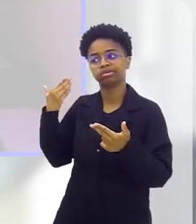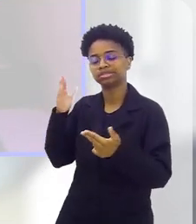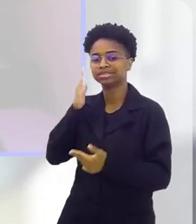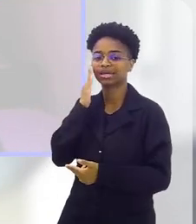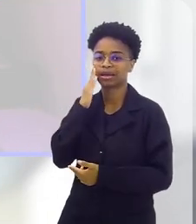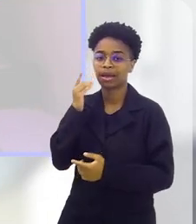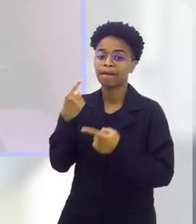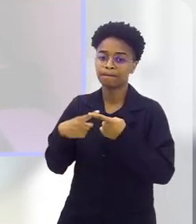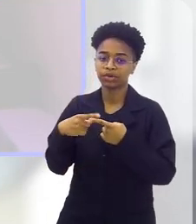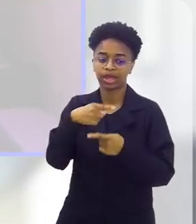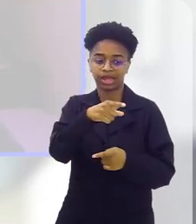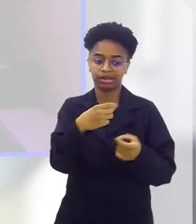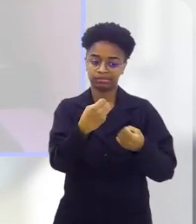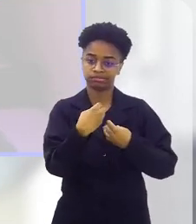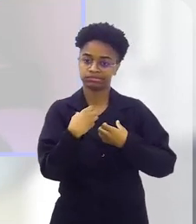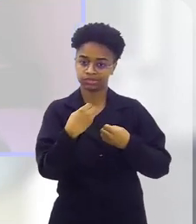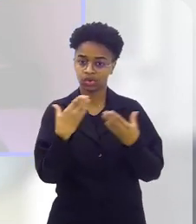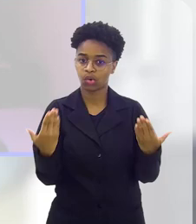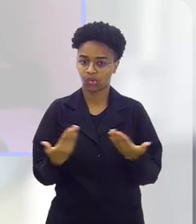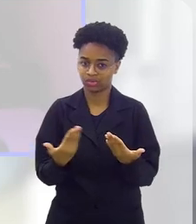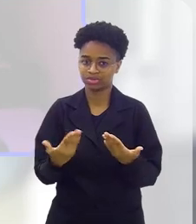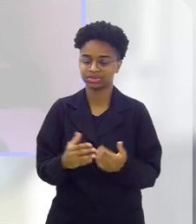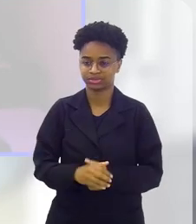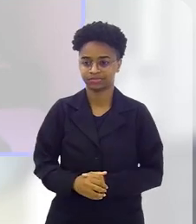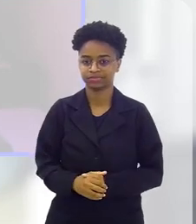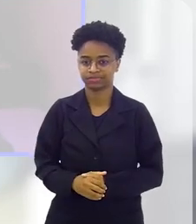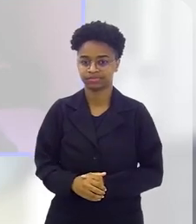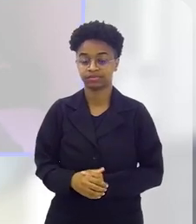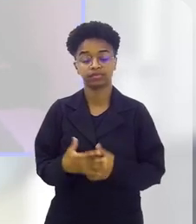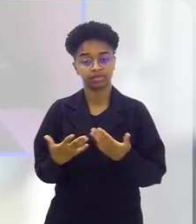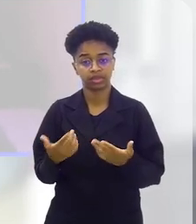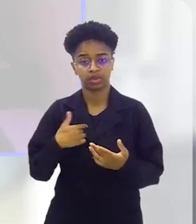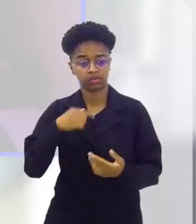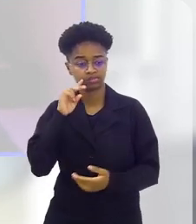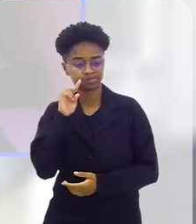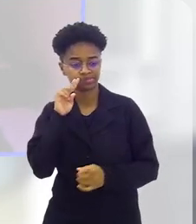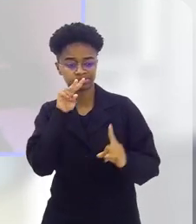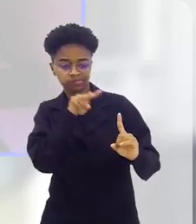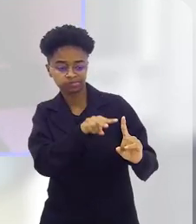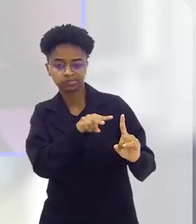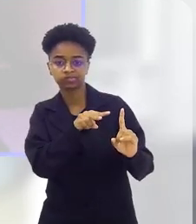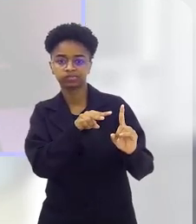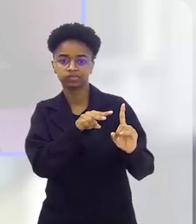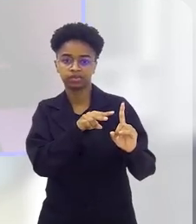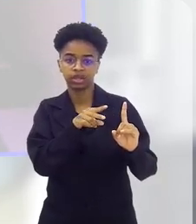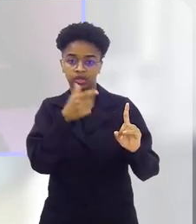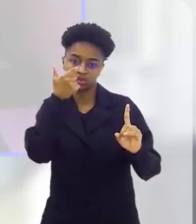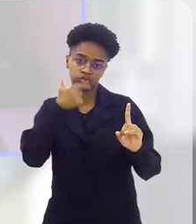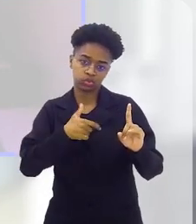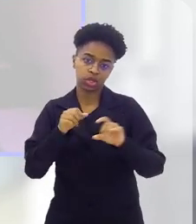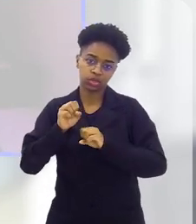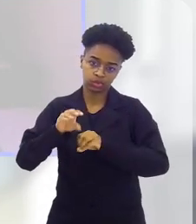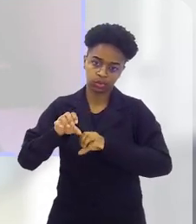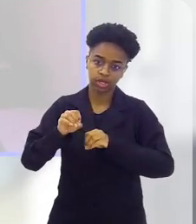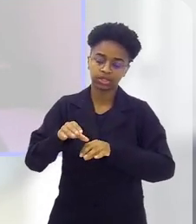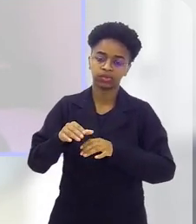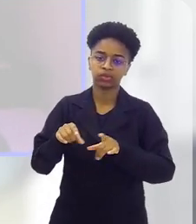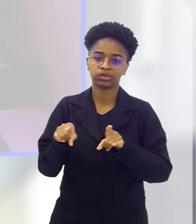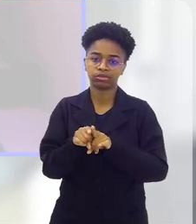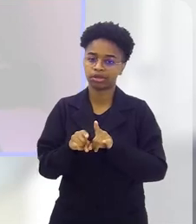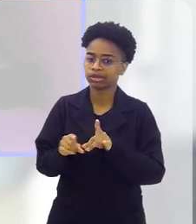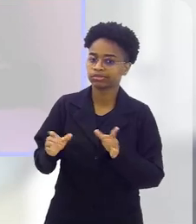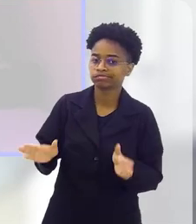sabendo no mundo, que ela é capaz de me ensinar hoje, né? olhando ela se desenvolver, como educador,